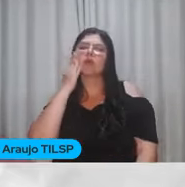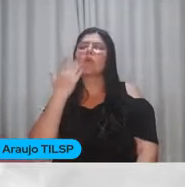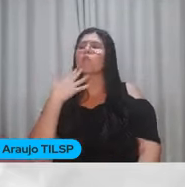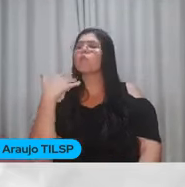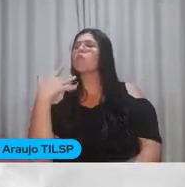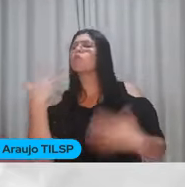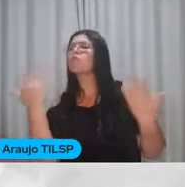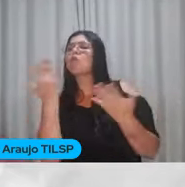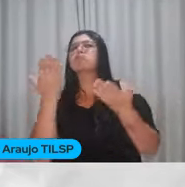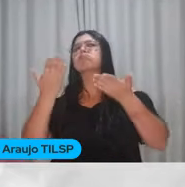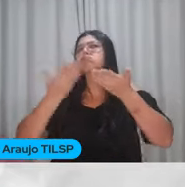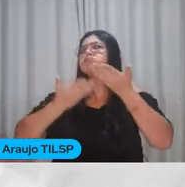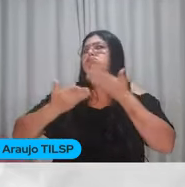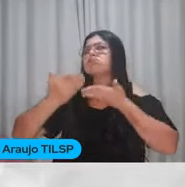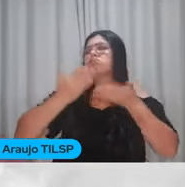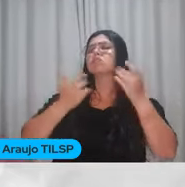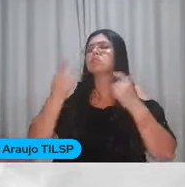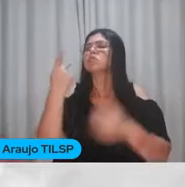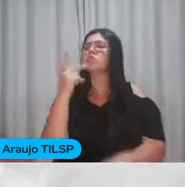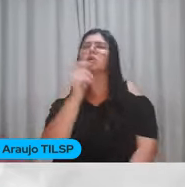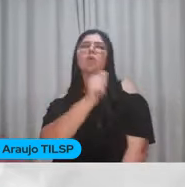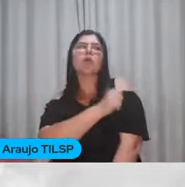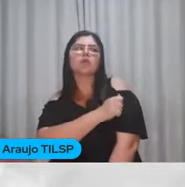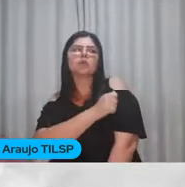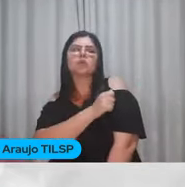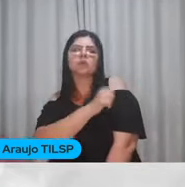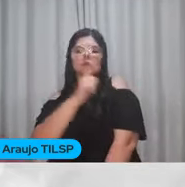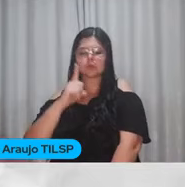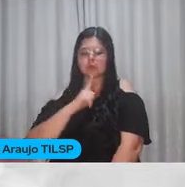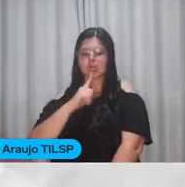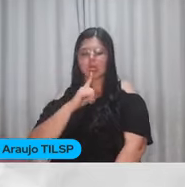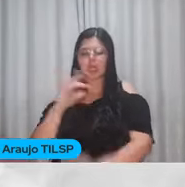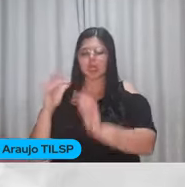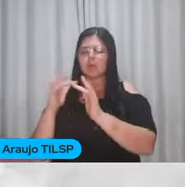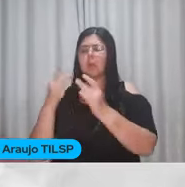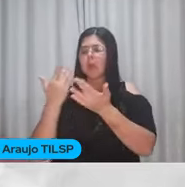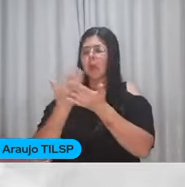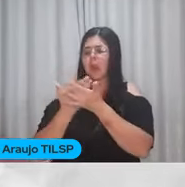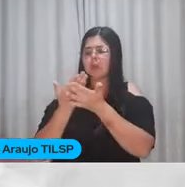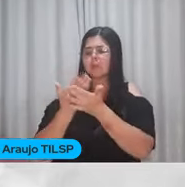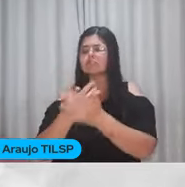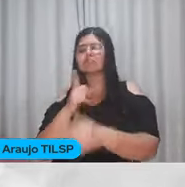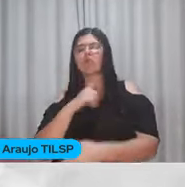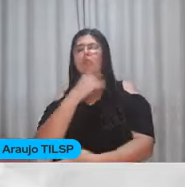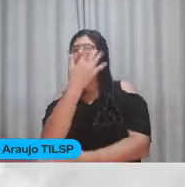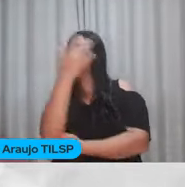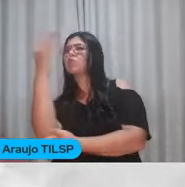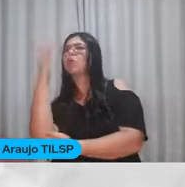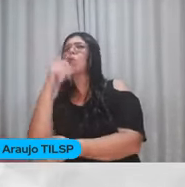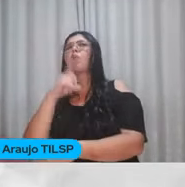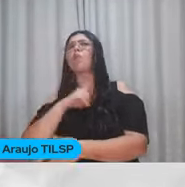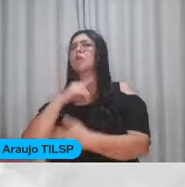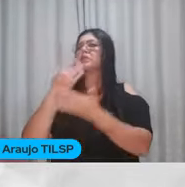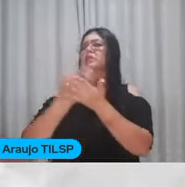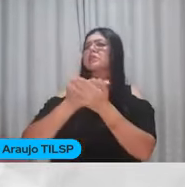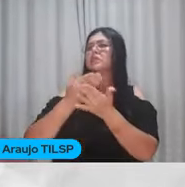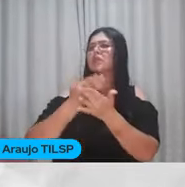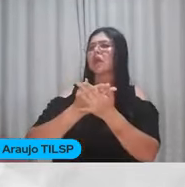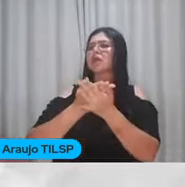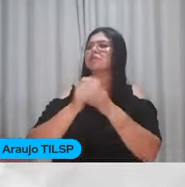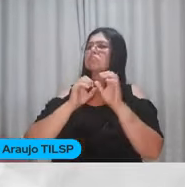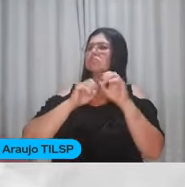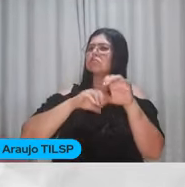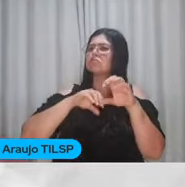relação que os seus alunos mantêm Durante o ano letivo com a natureza? Quantas aulas são